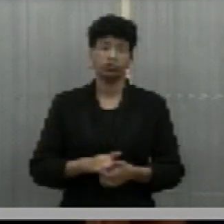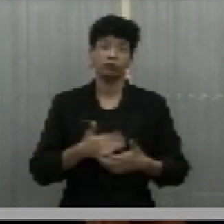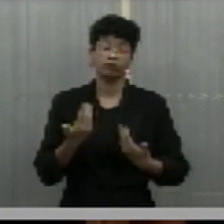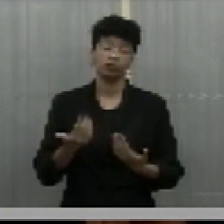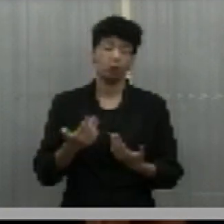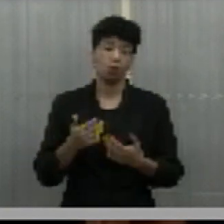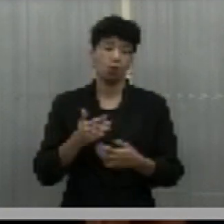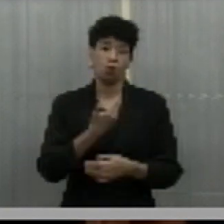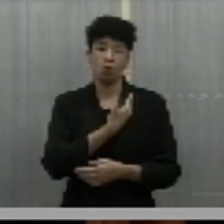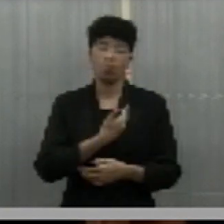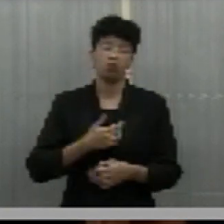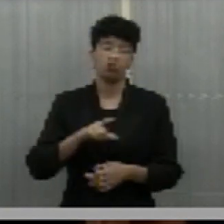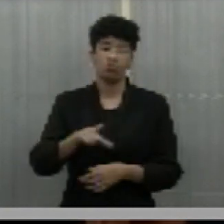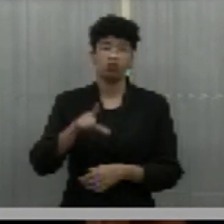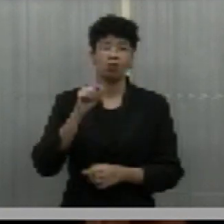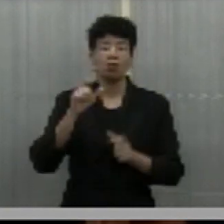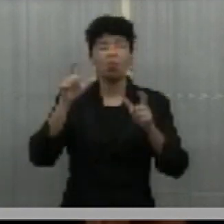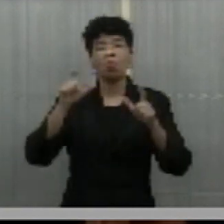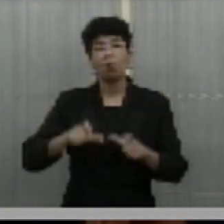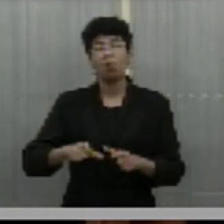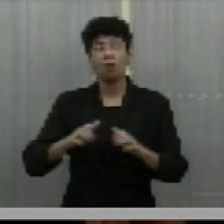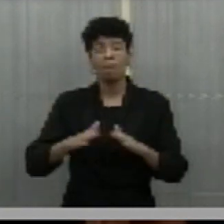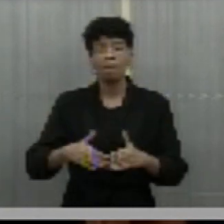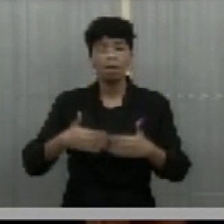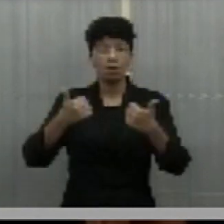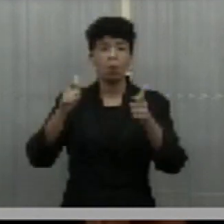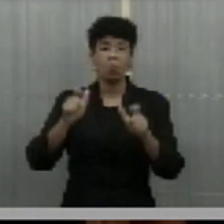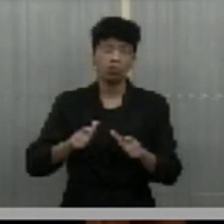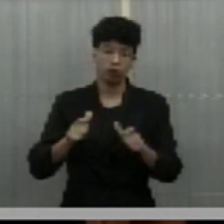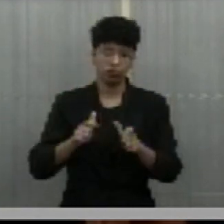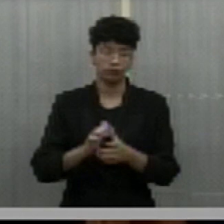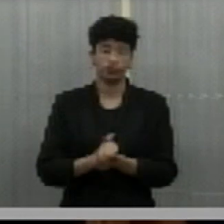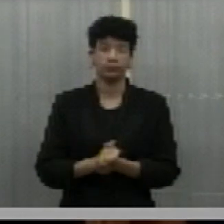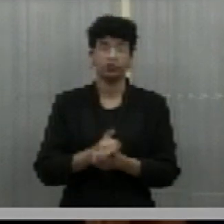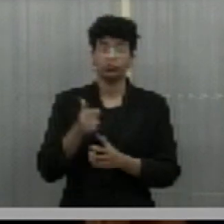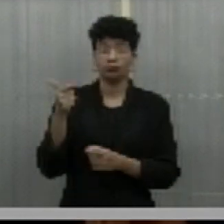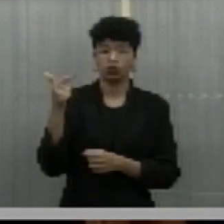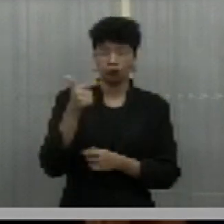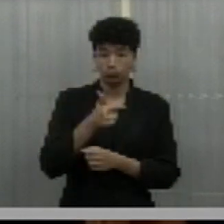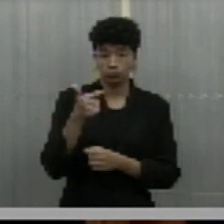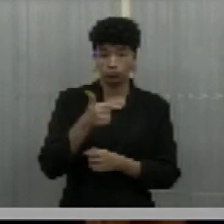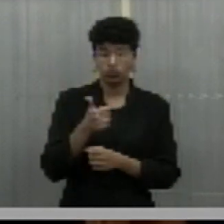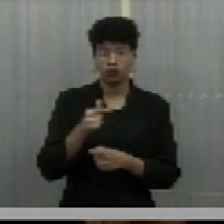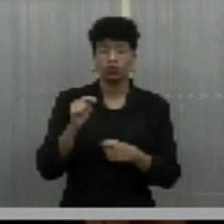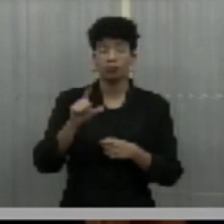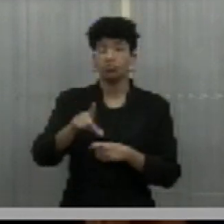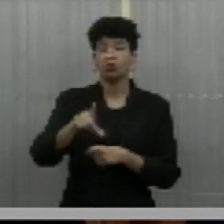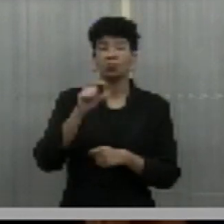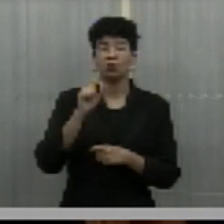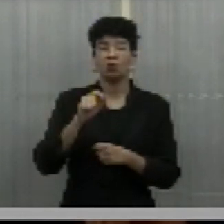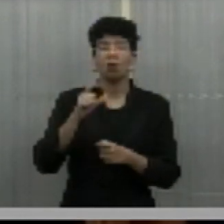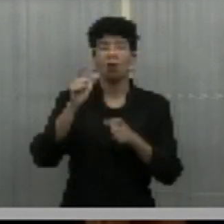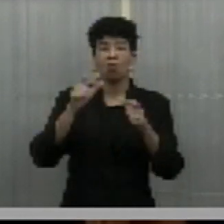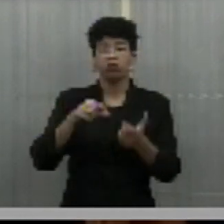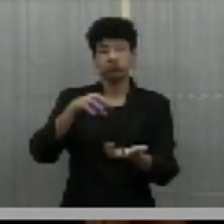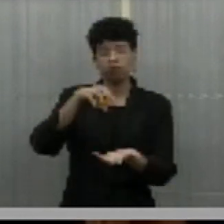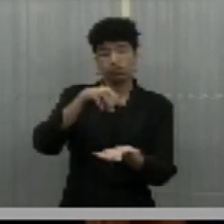governador escolher onde vai ser o banco de ração. Segundo, determinar a localização da sede.